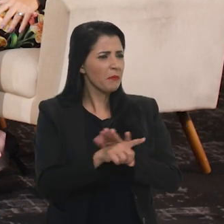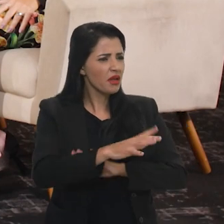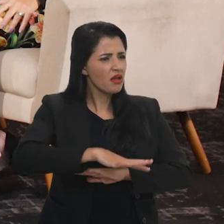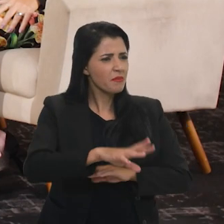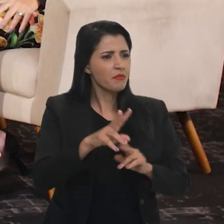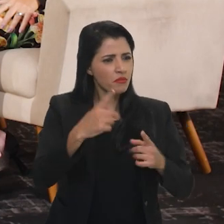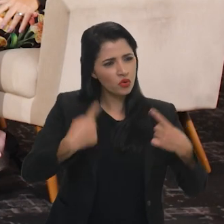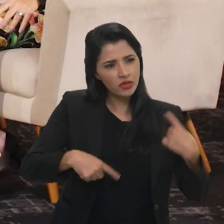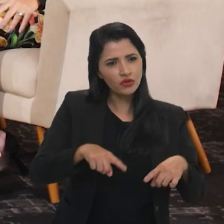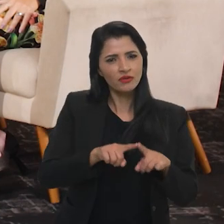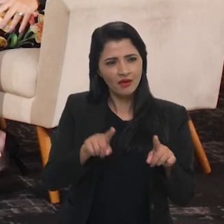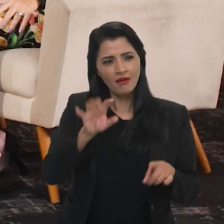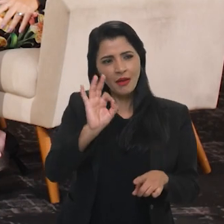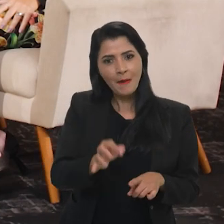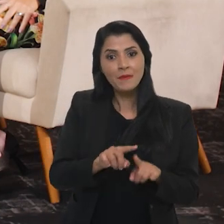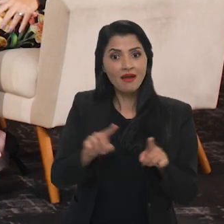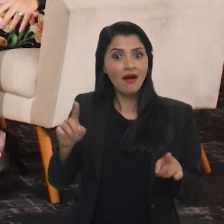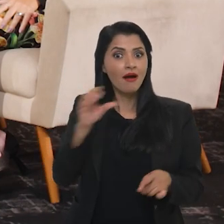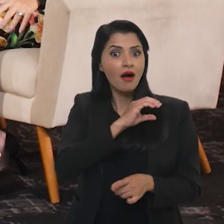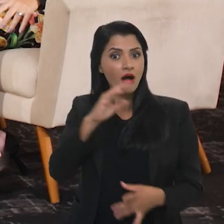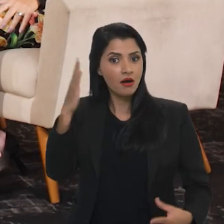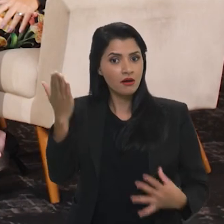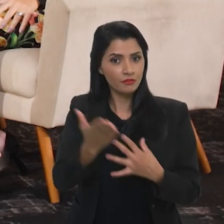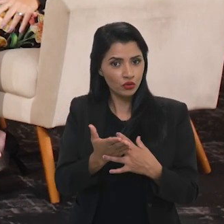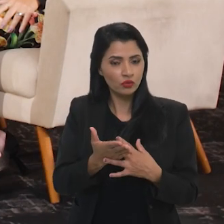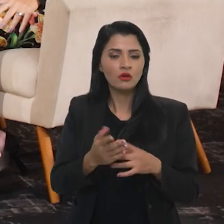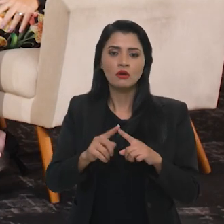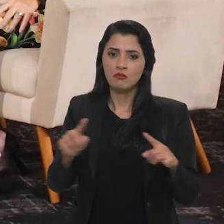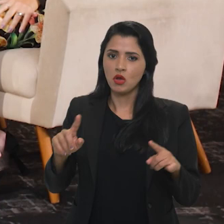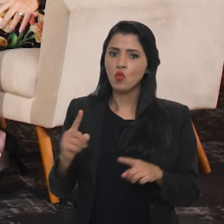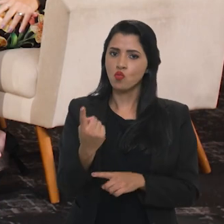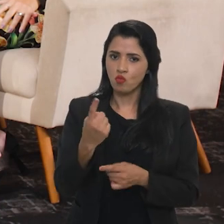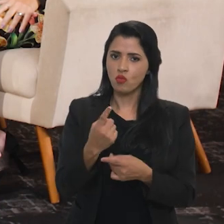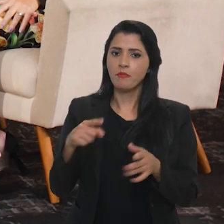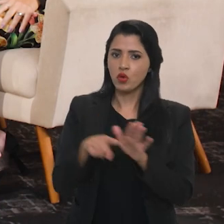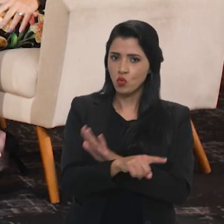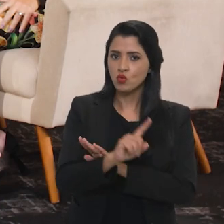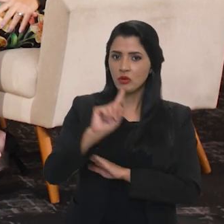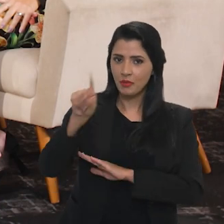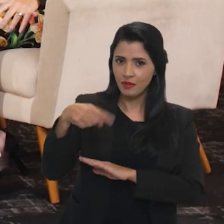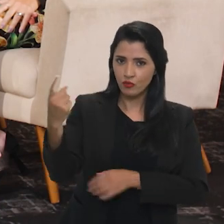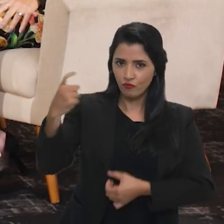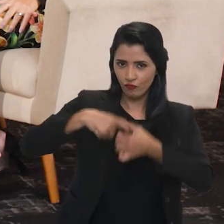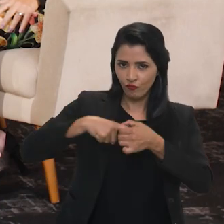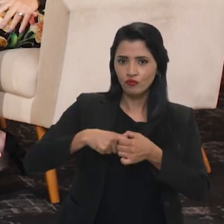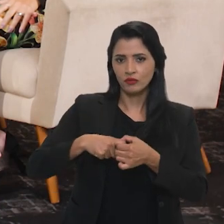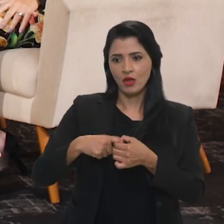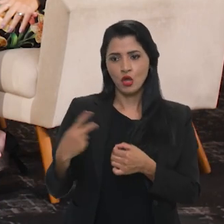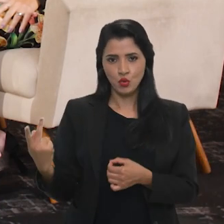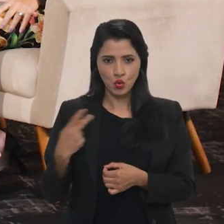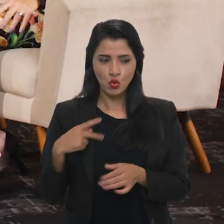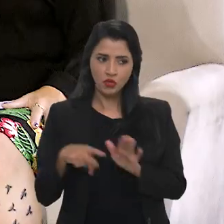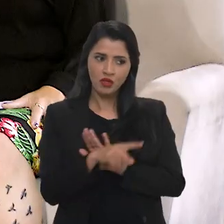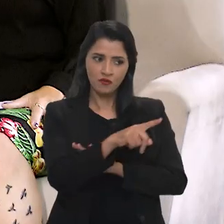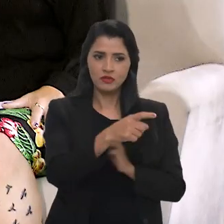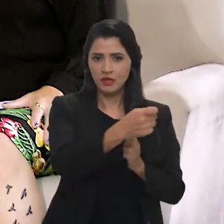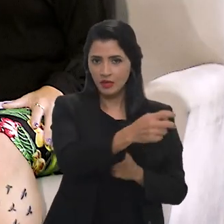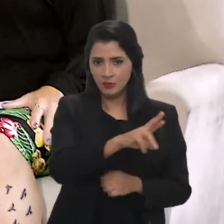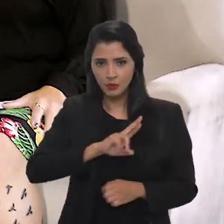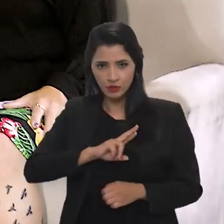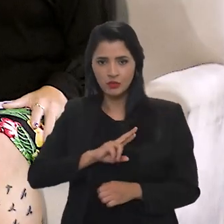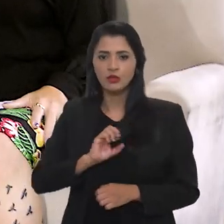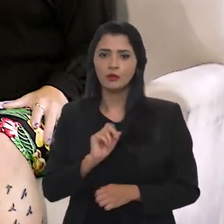Estela? Mas a gente vai para um rápido intervalo, mas eu queria deixar uma questão para a gente retomar no segundo bloco e a Carol e você